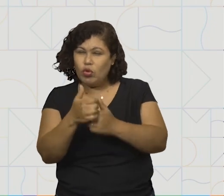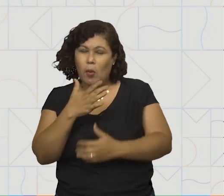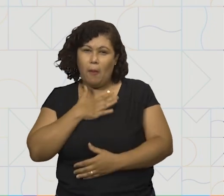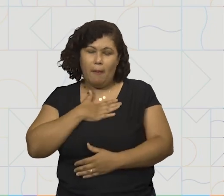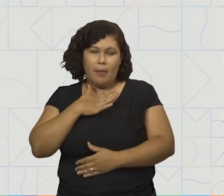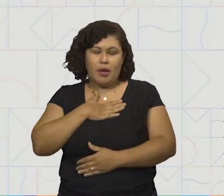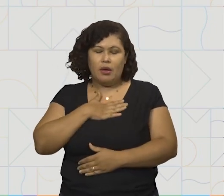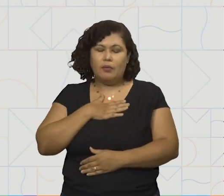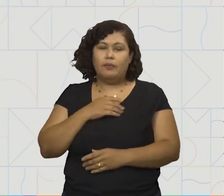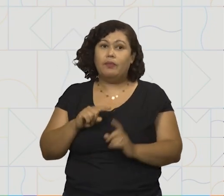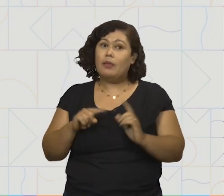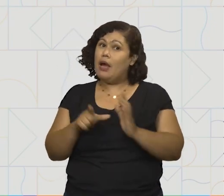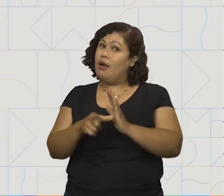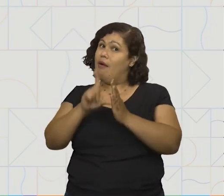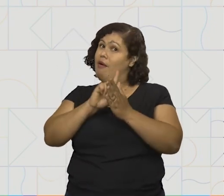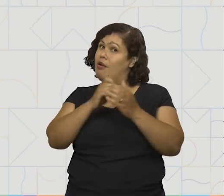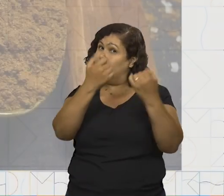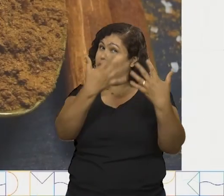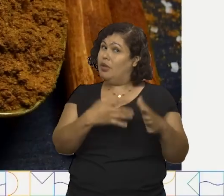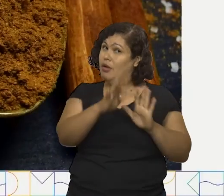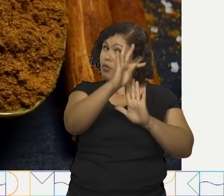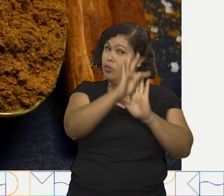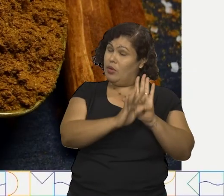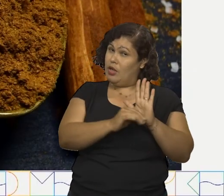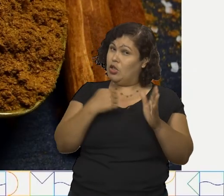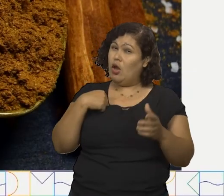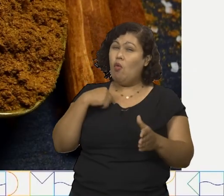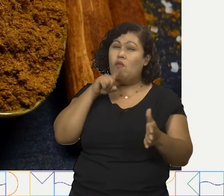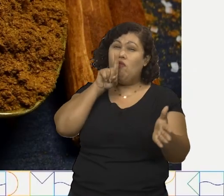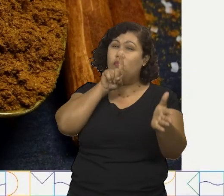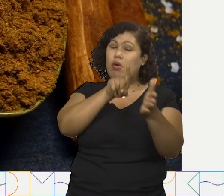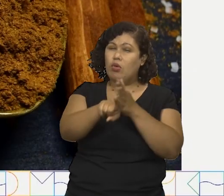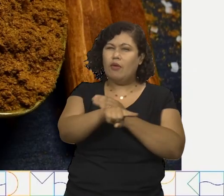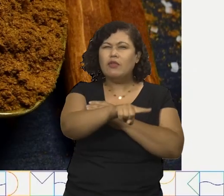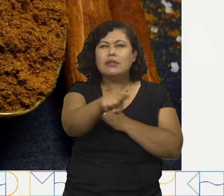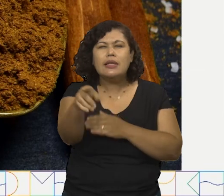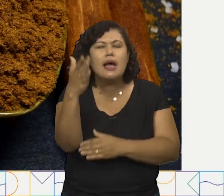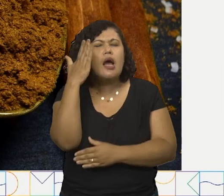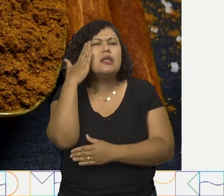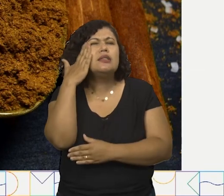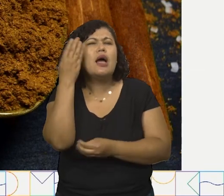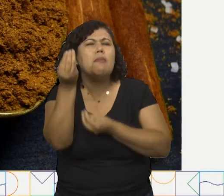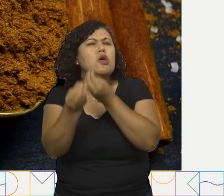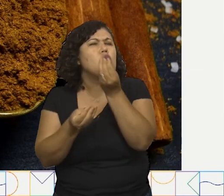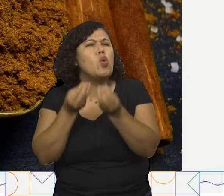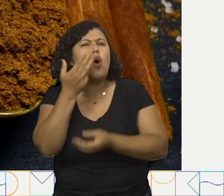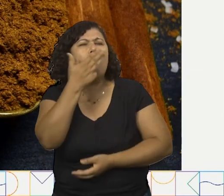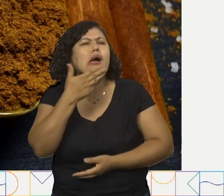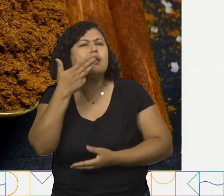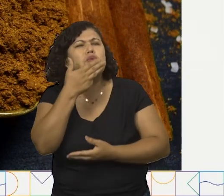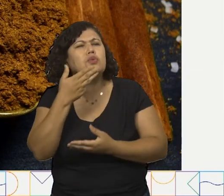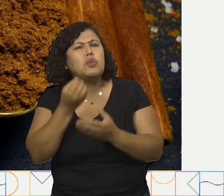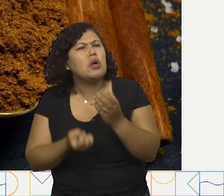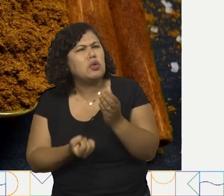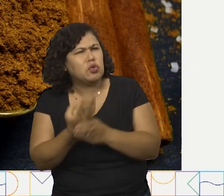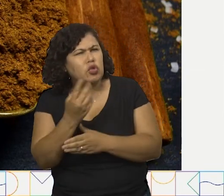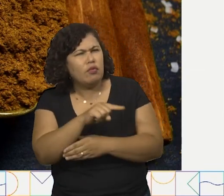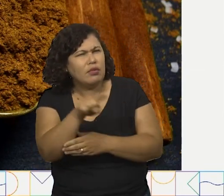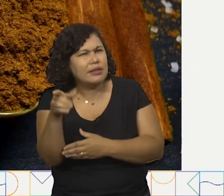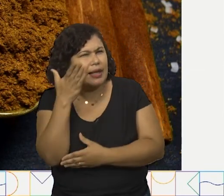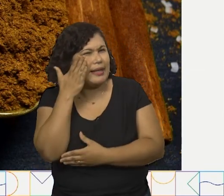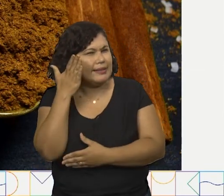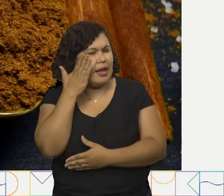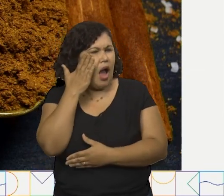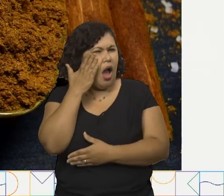uma pergunta a fazer. Você sabe qual é a origem do açúcar? Sim, aquele pó branco